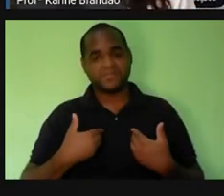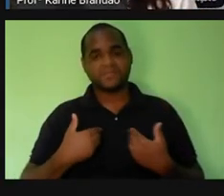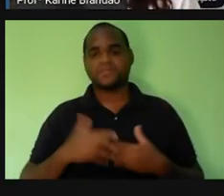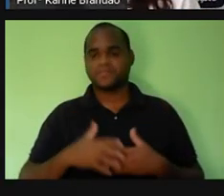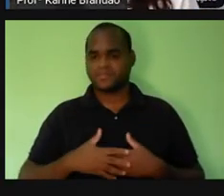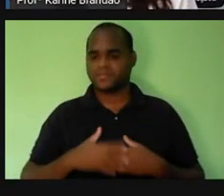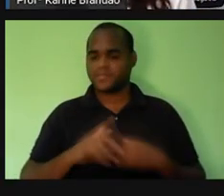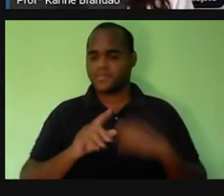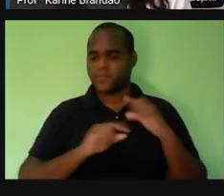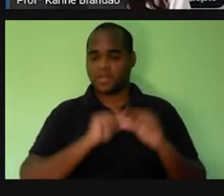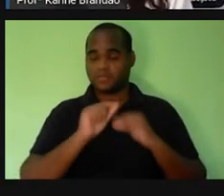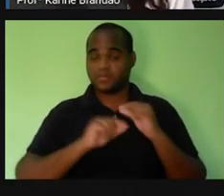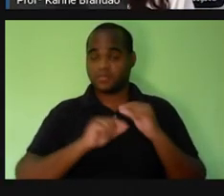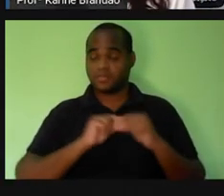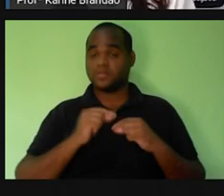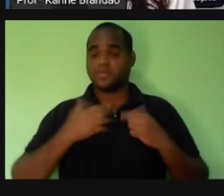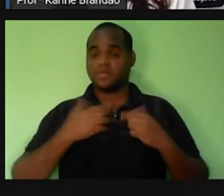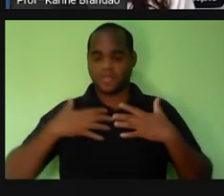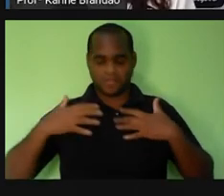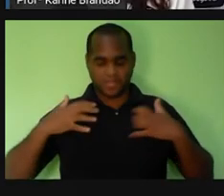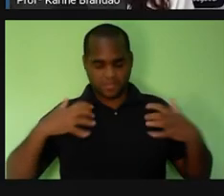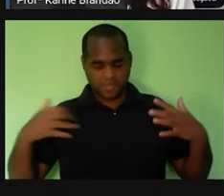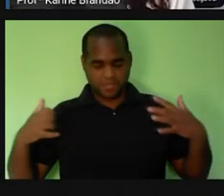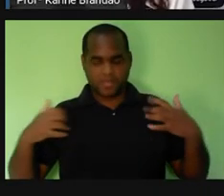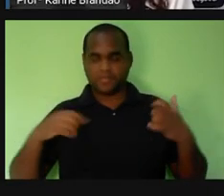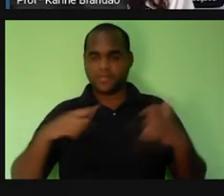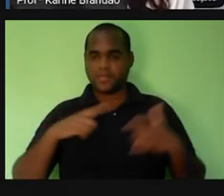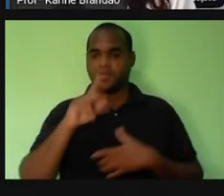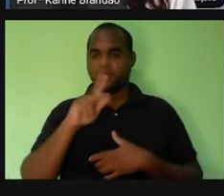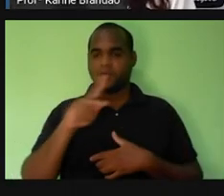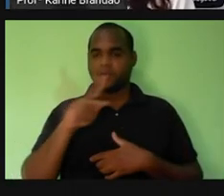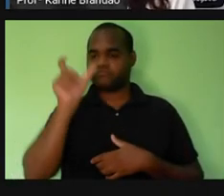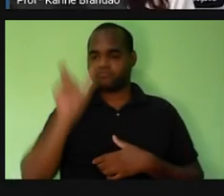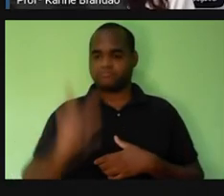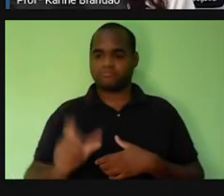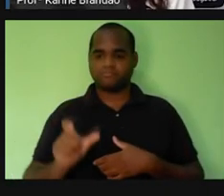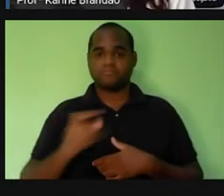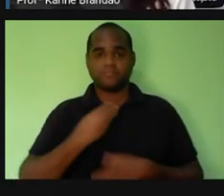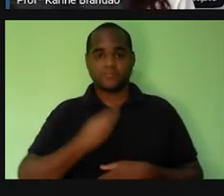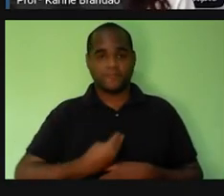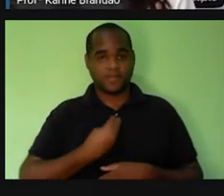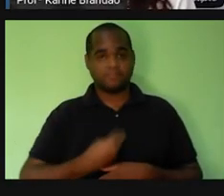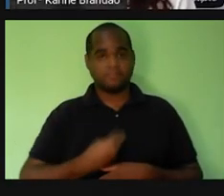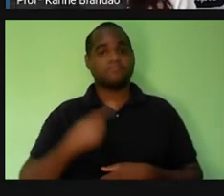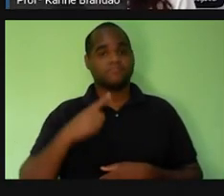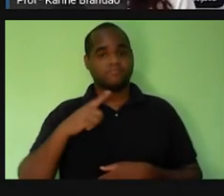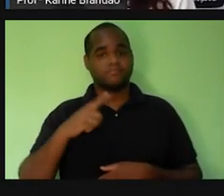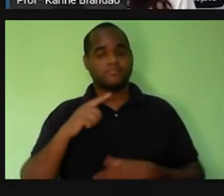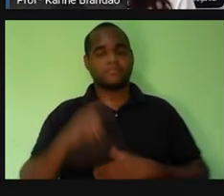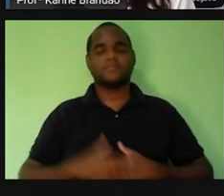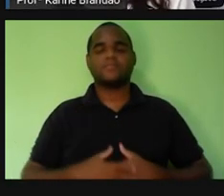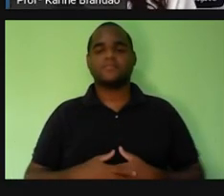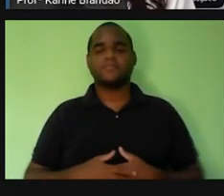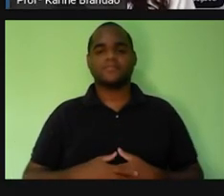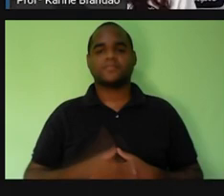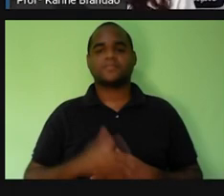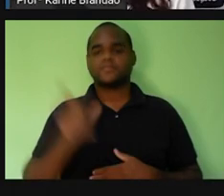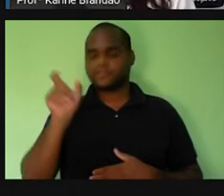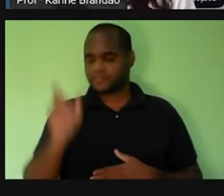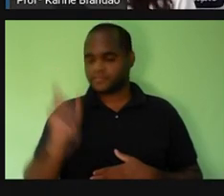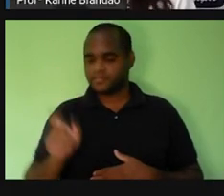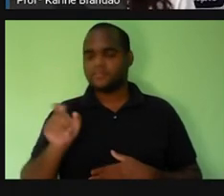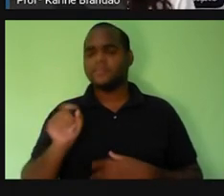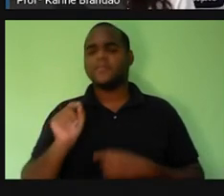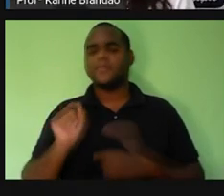o que a gente ia ter? A gente tem a pró, por exemplo, é um organismo, é um indivíduo, certo? Esse organismo, que é a